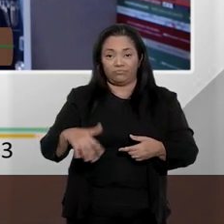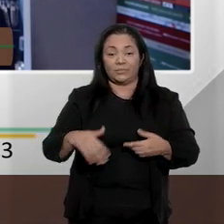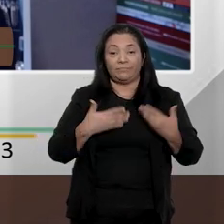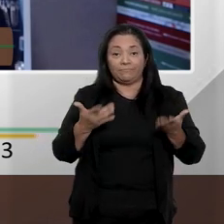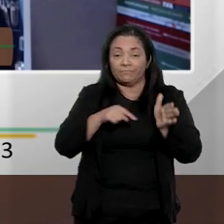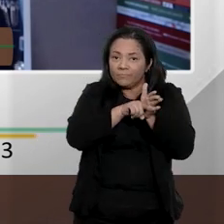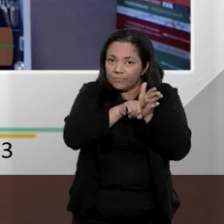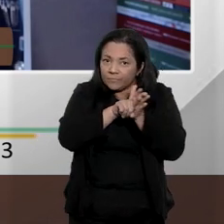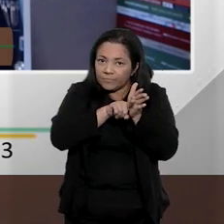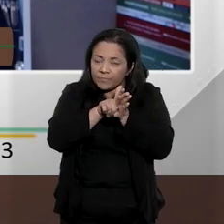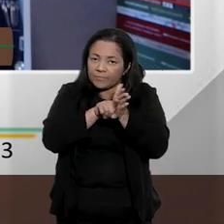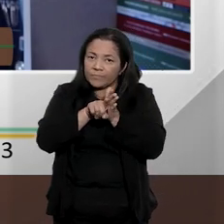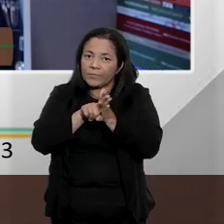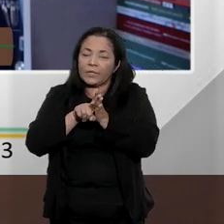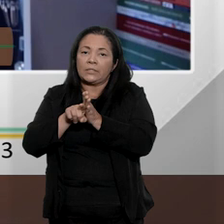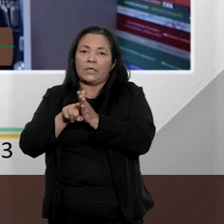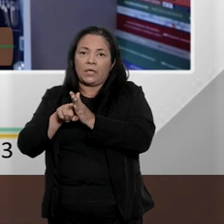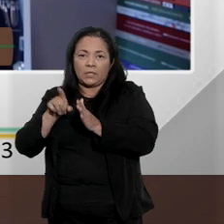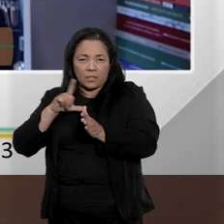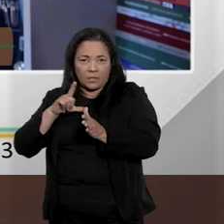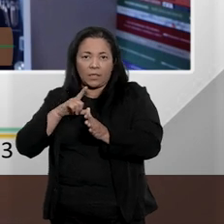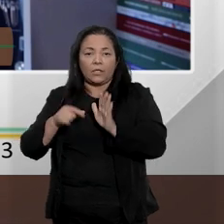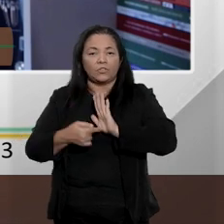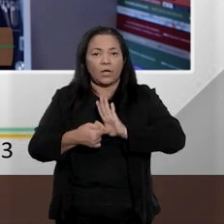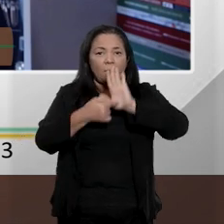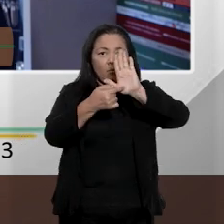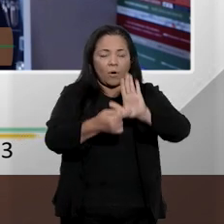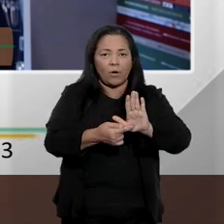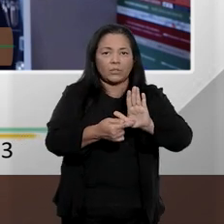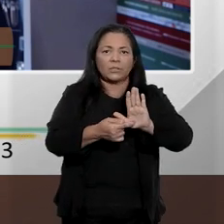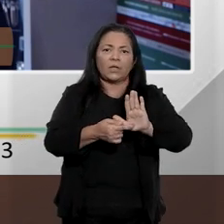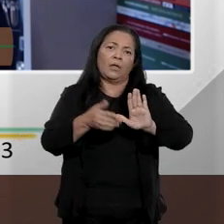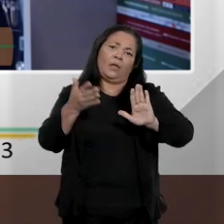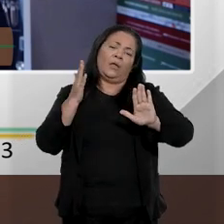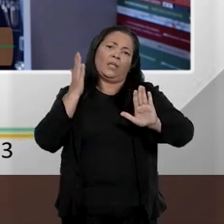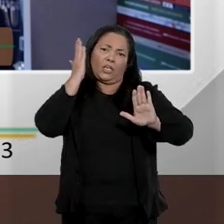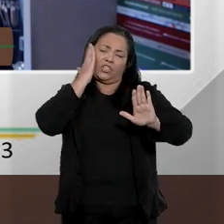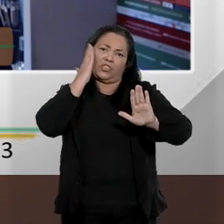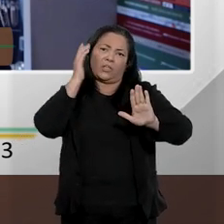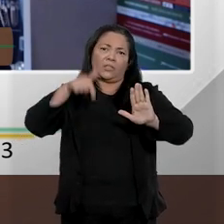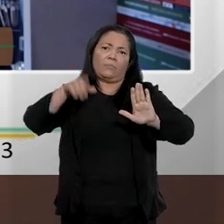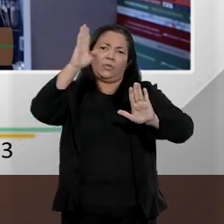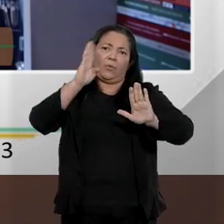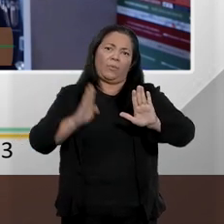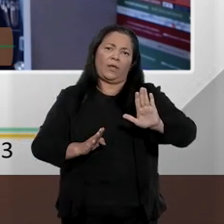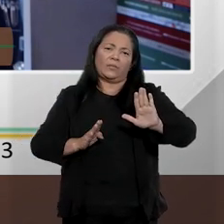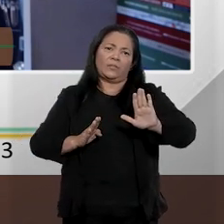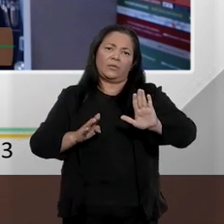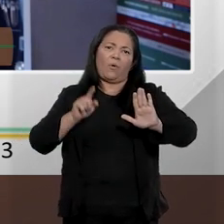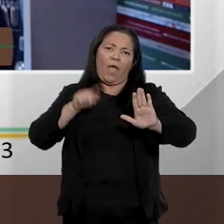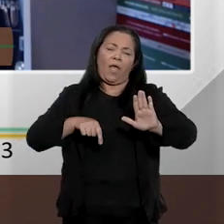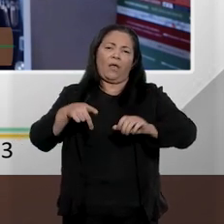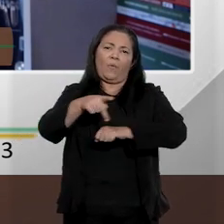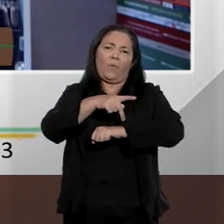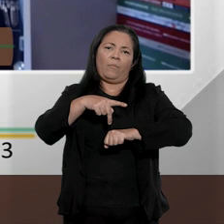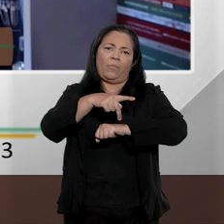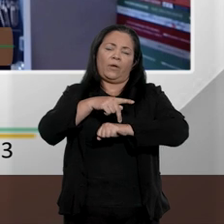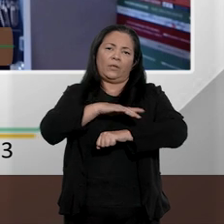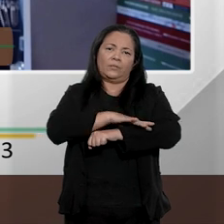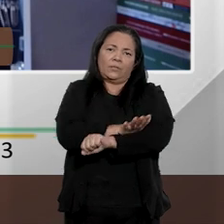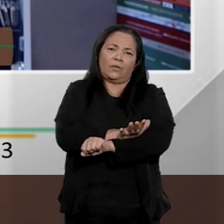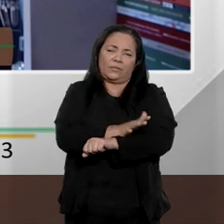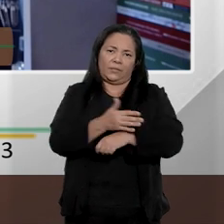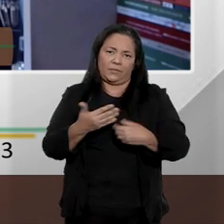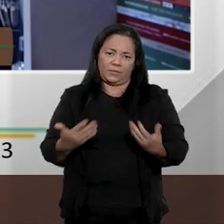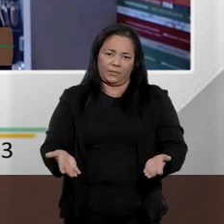pesquisas têm revelado aquilo que há muito já se sabe, que o Brasil é um país racista, e acho que é esse o fio